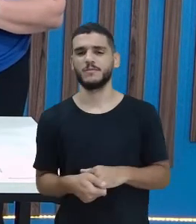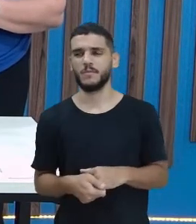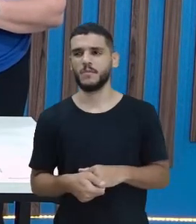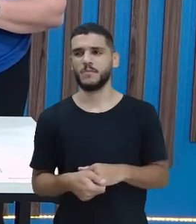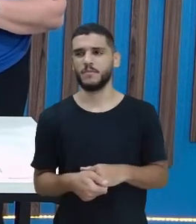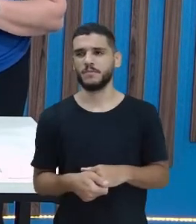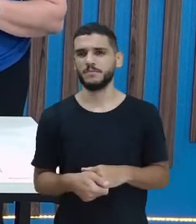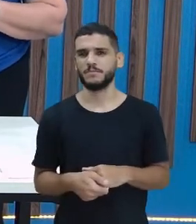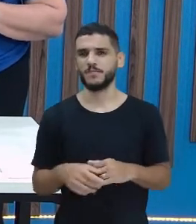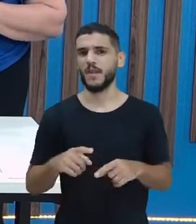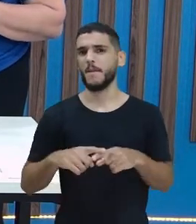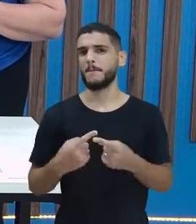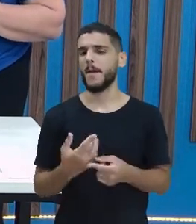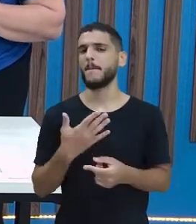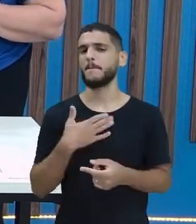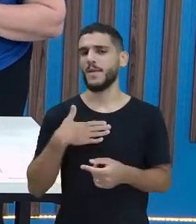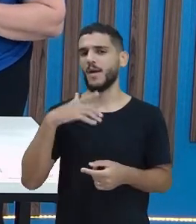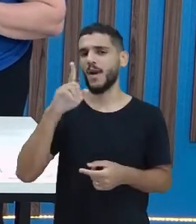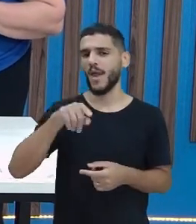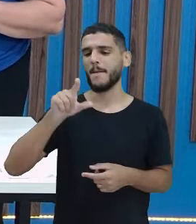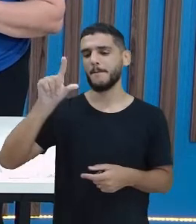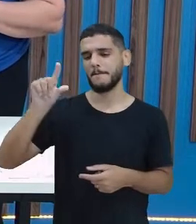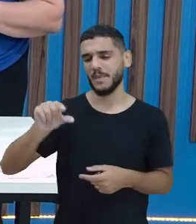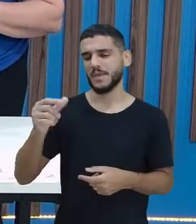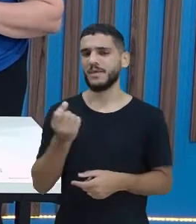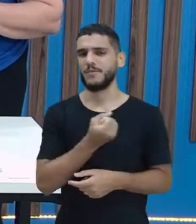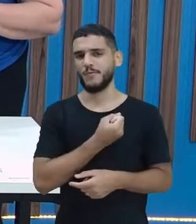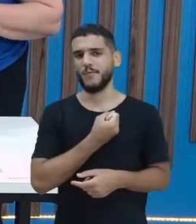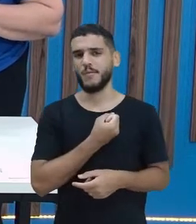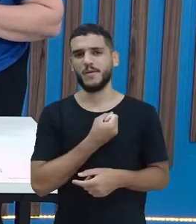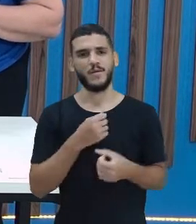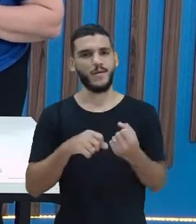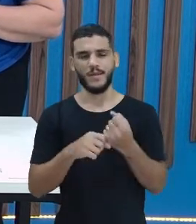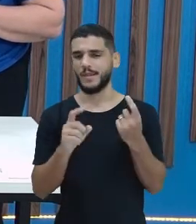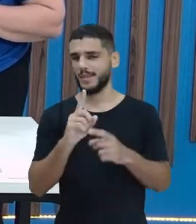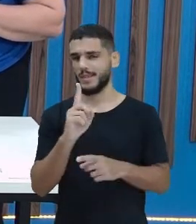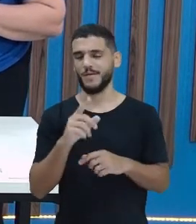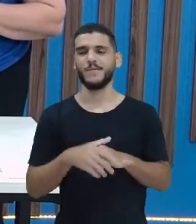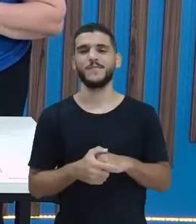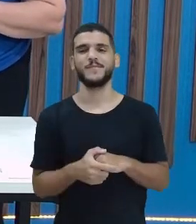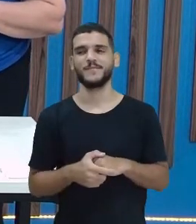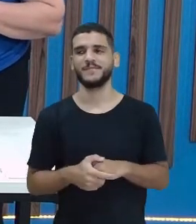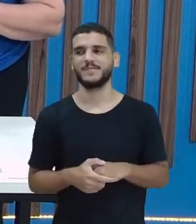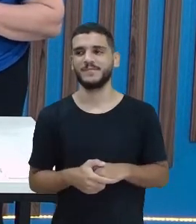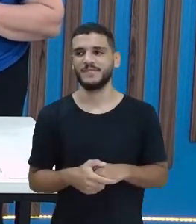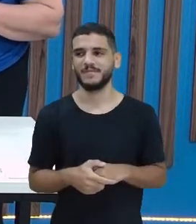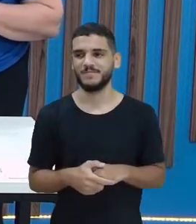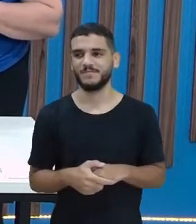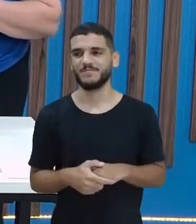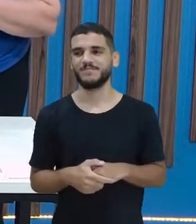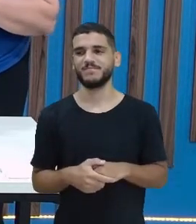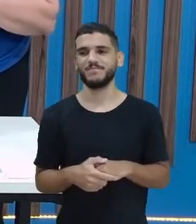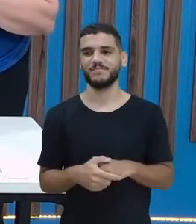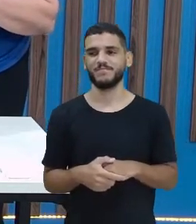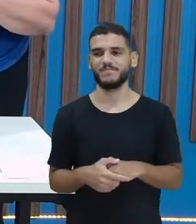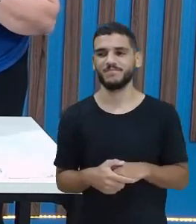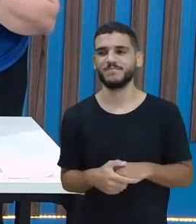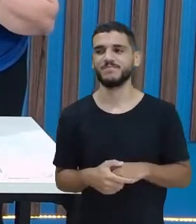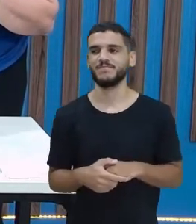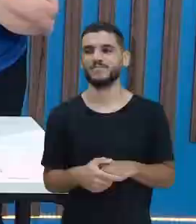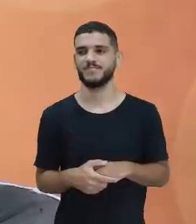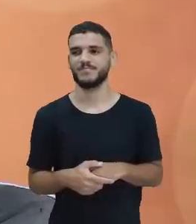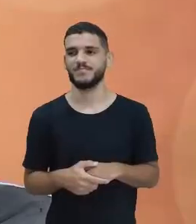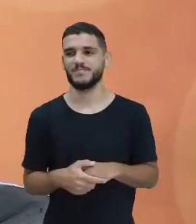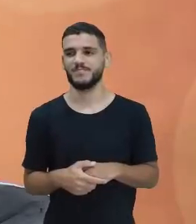Mas o meu é um número pequeno, não é um número grande. O meu também não é um número tão grande, não. Então, vamos ver? Vamos ver. Olha